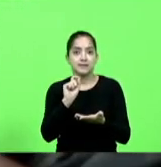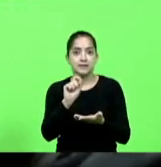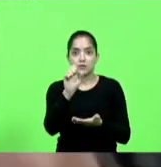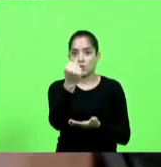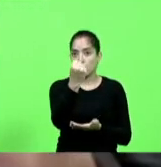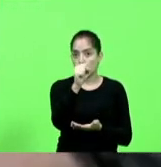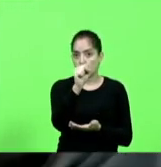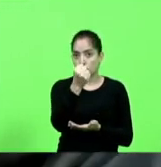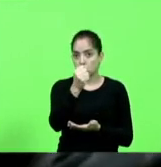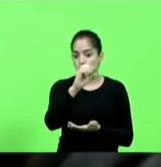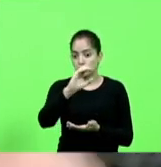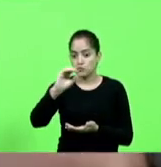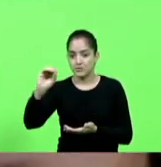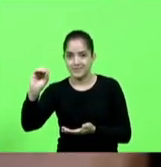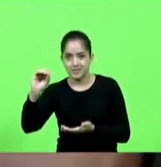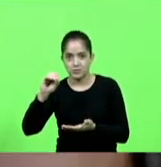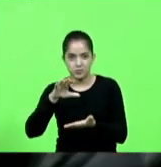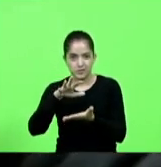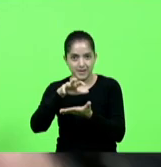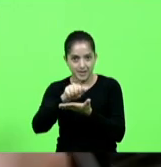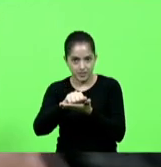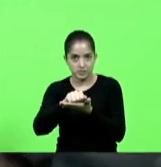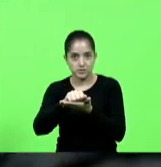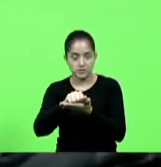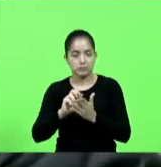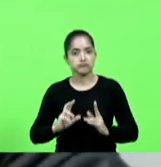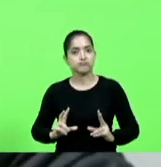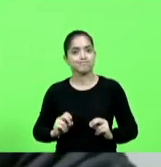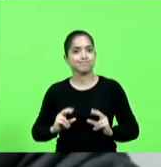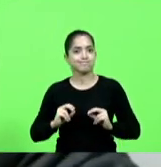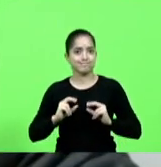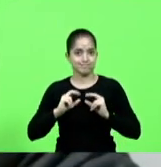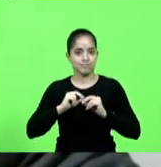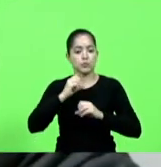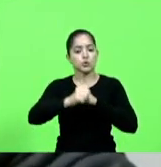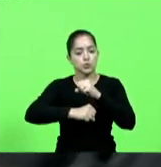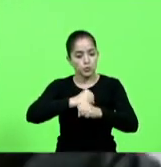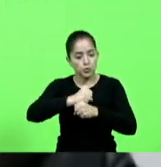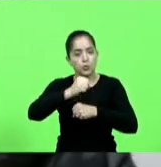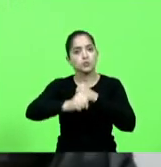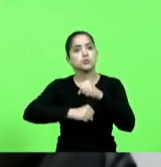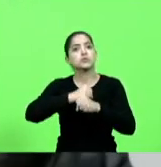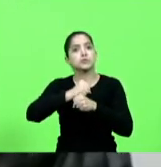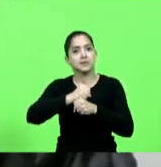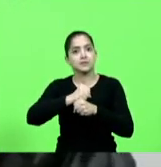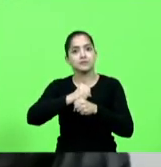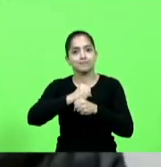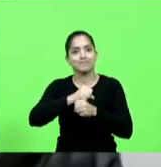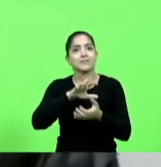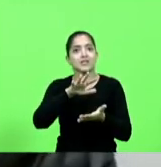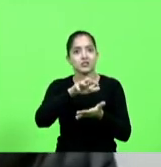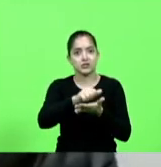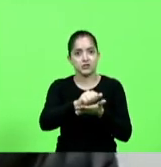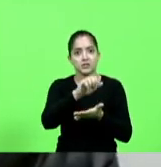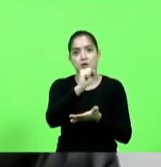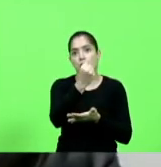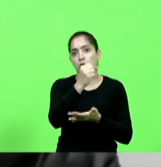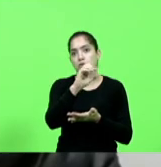novos casos de câncer por ano e isso é lamentável